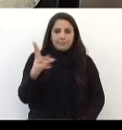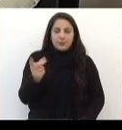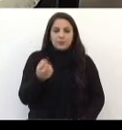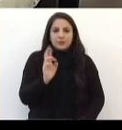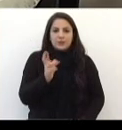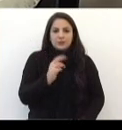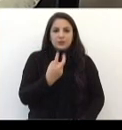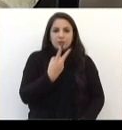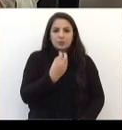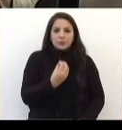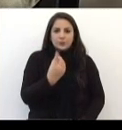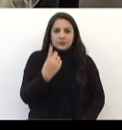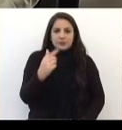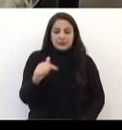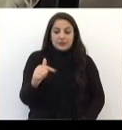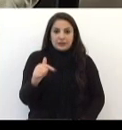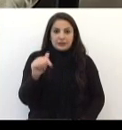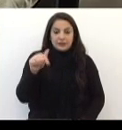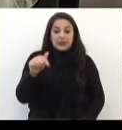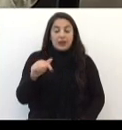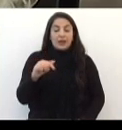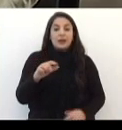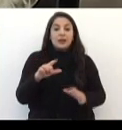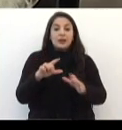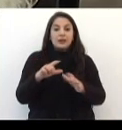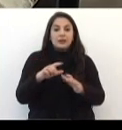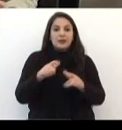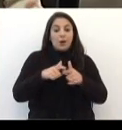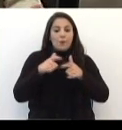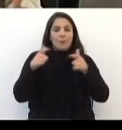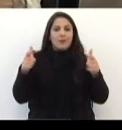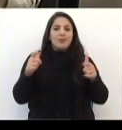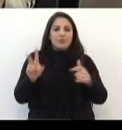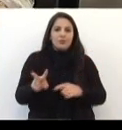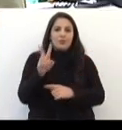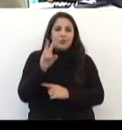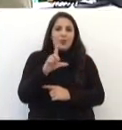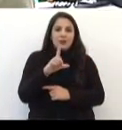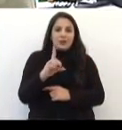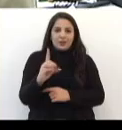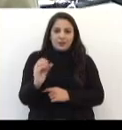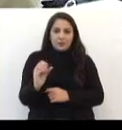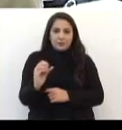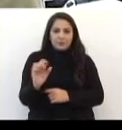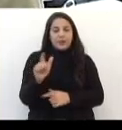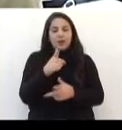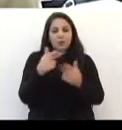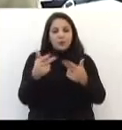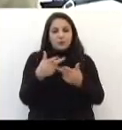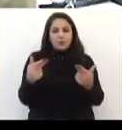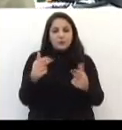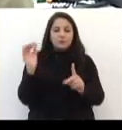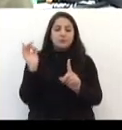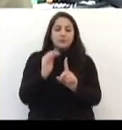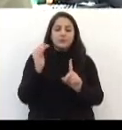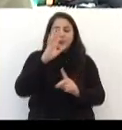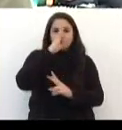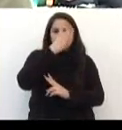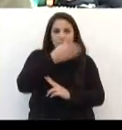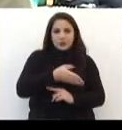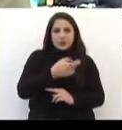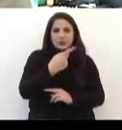2017, a LDO terá um aumento significativo e alguns fatores influenciaram